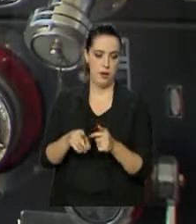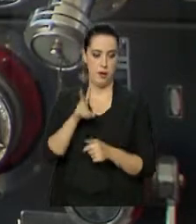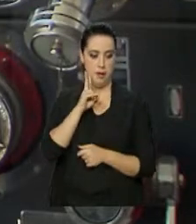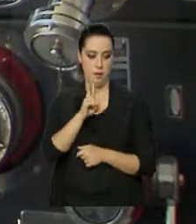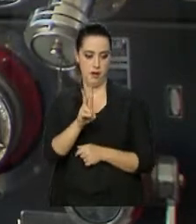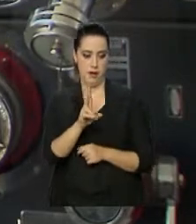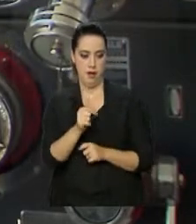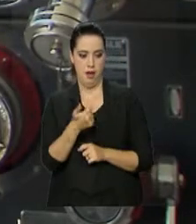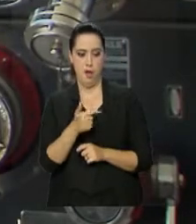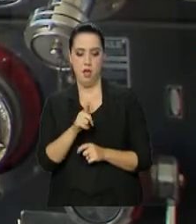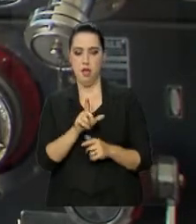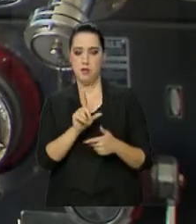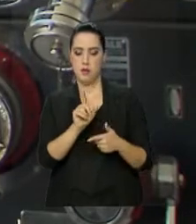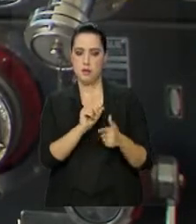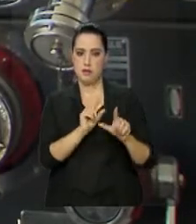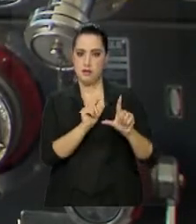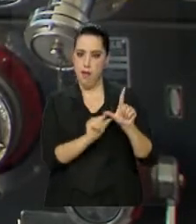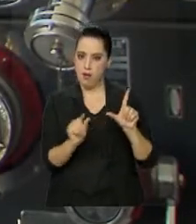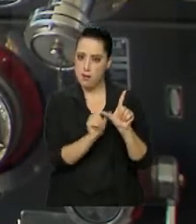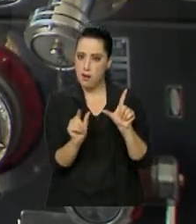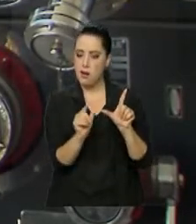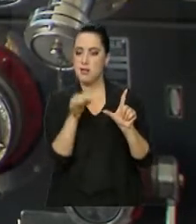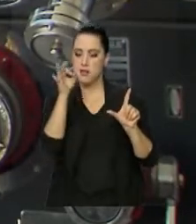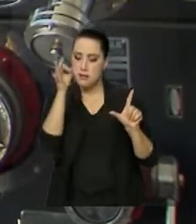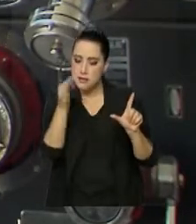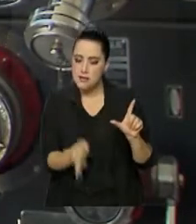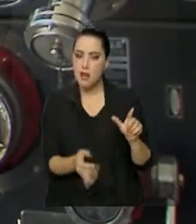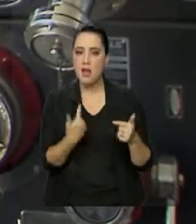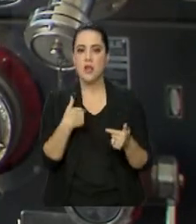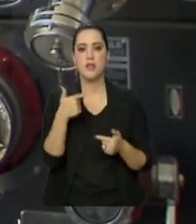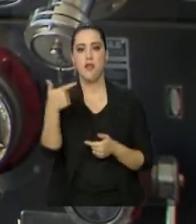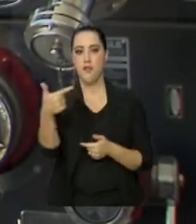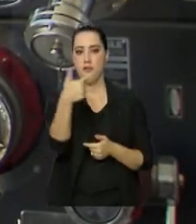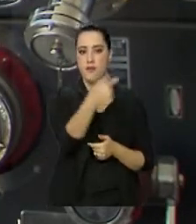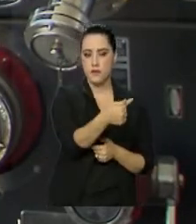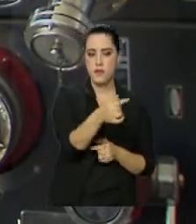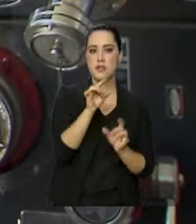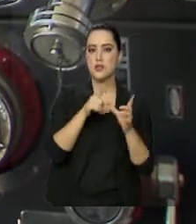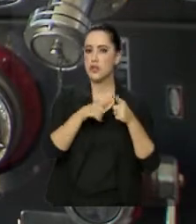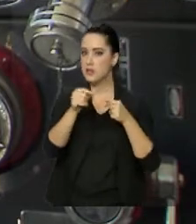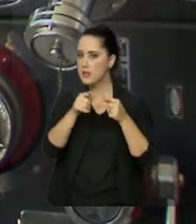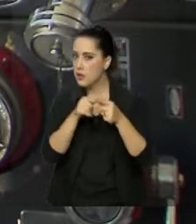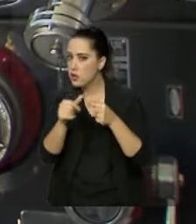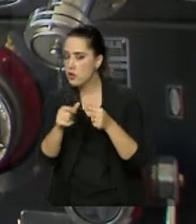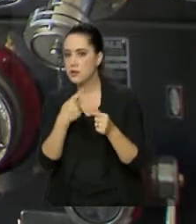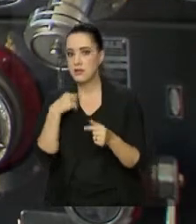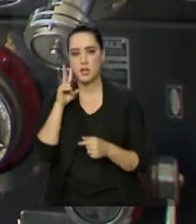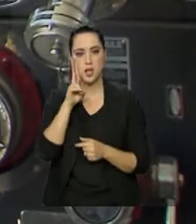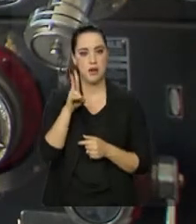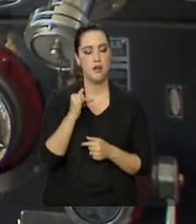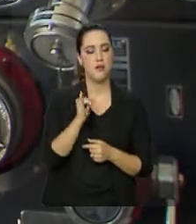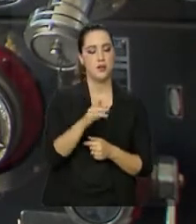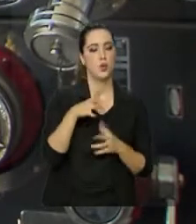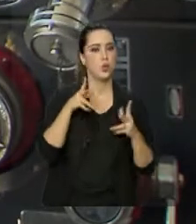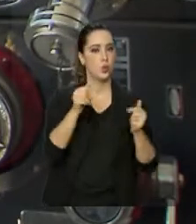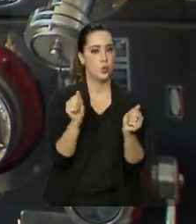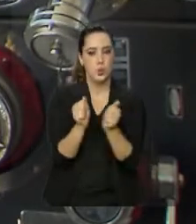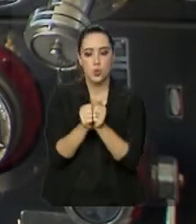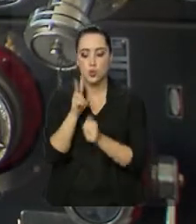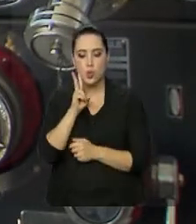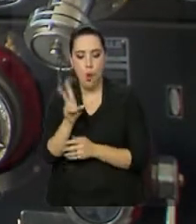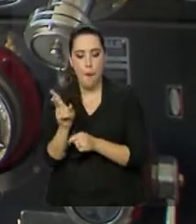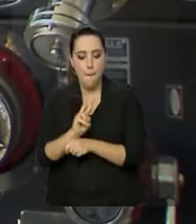estão certas, se tem 27 estrelas, se a costura não está soltando. Então, tudo isso a gente vistoria na hora com a presença do chefe,